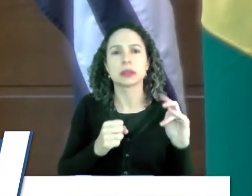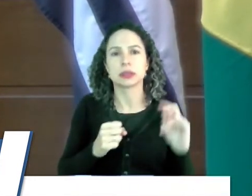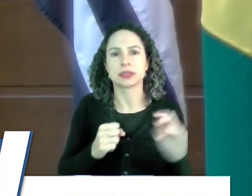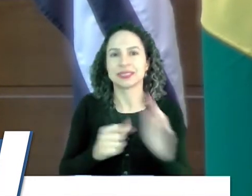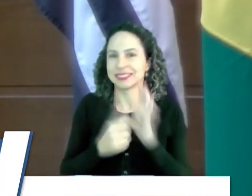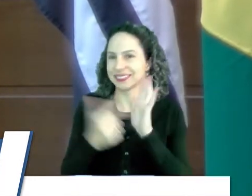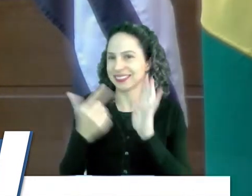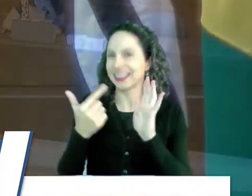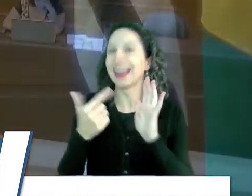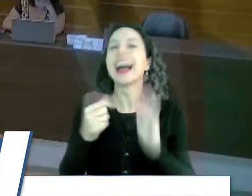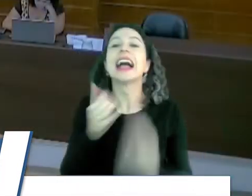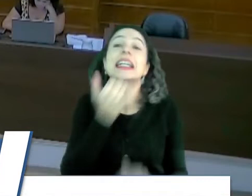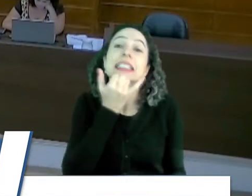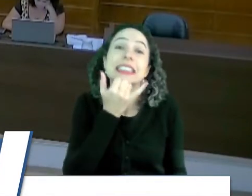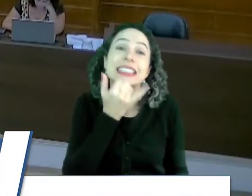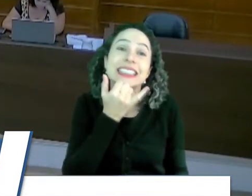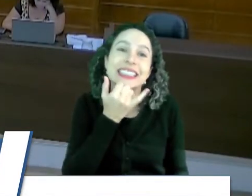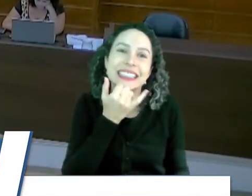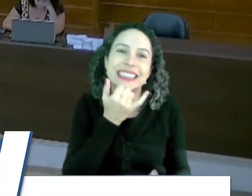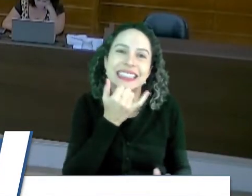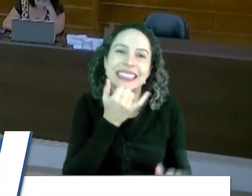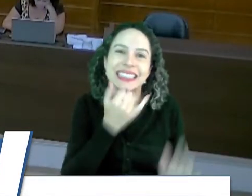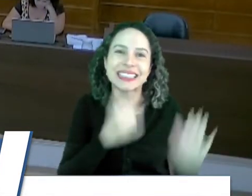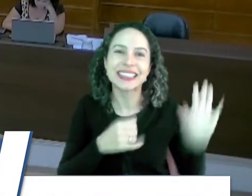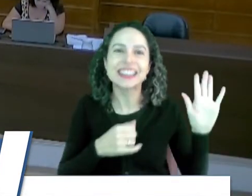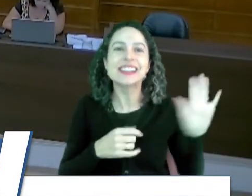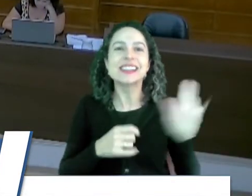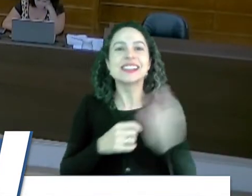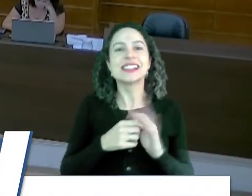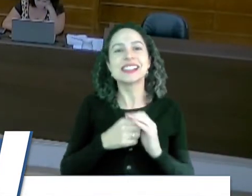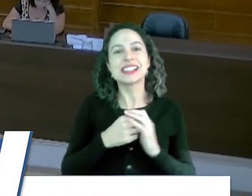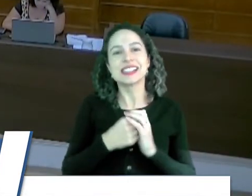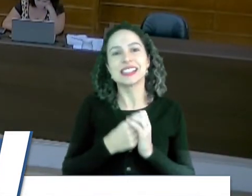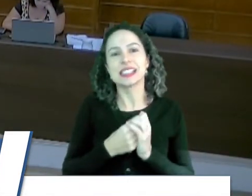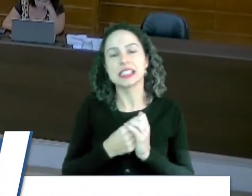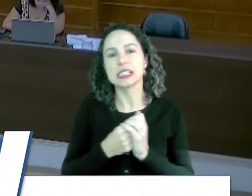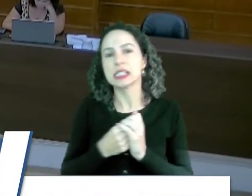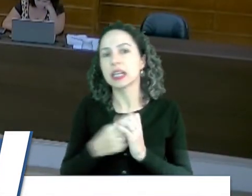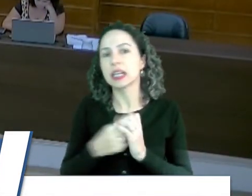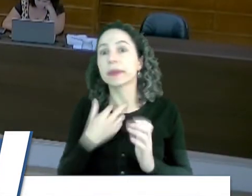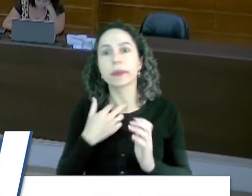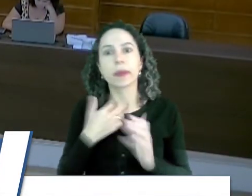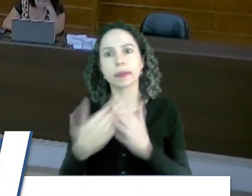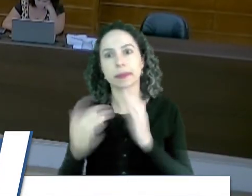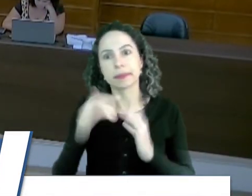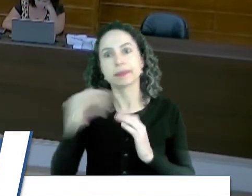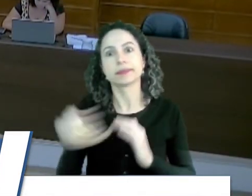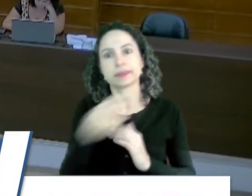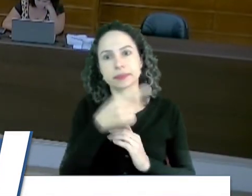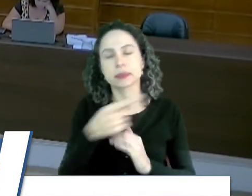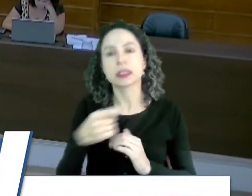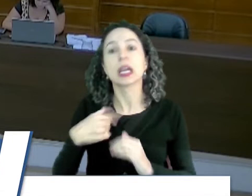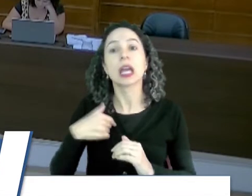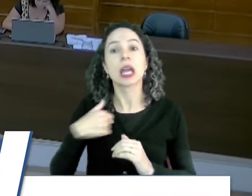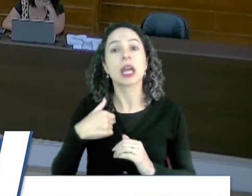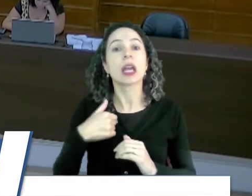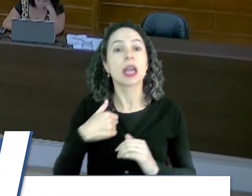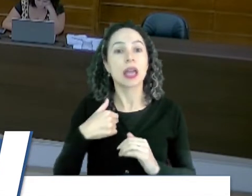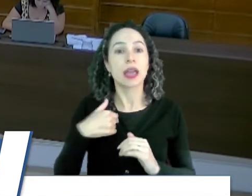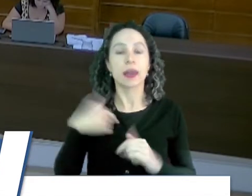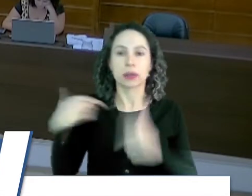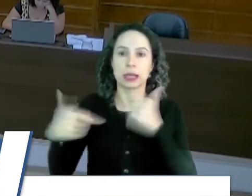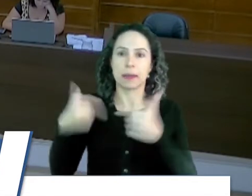Desculpe. É um prazer. Eu não posso perder essa chance. É o seguinte, quando eu trabalhava na